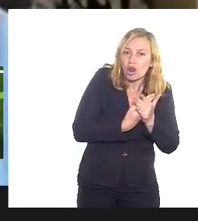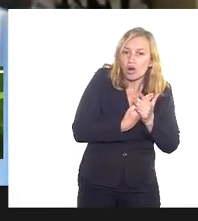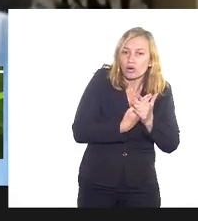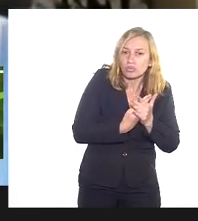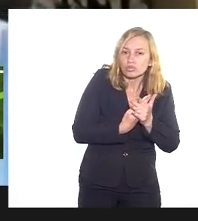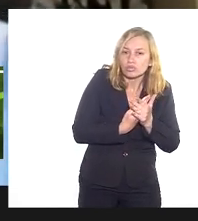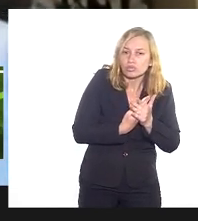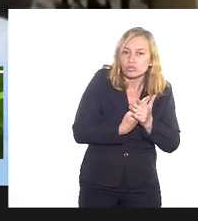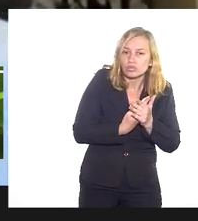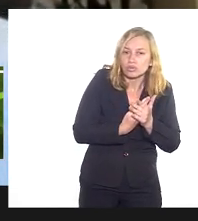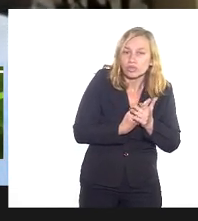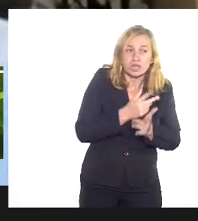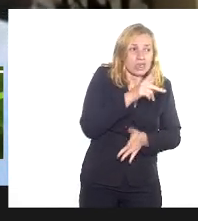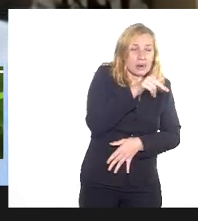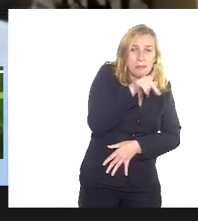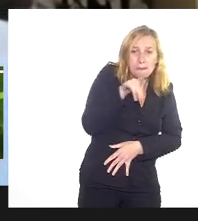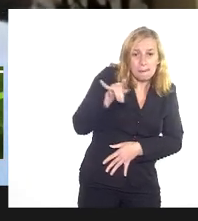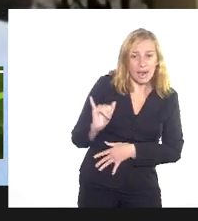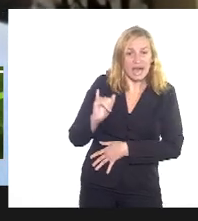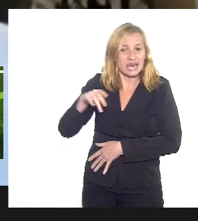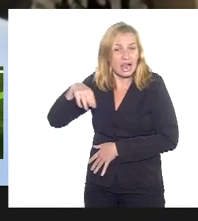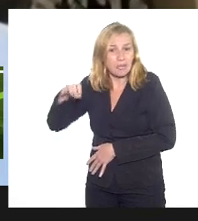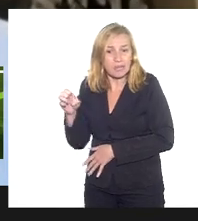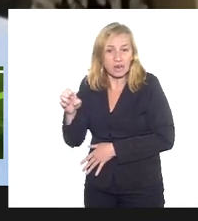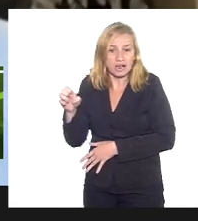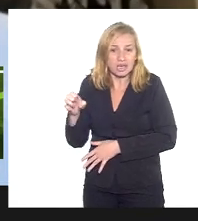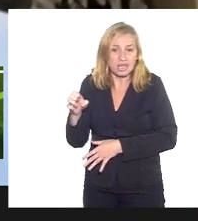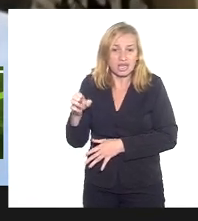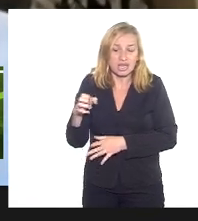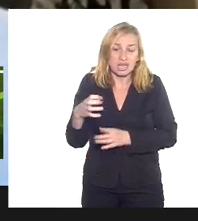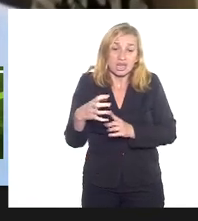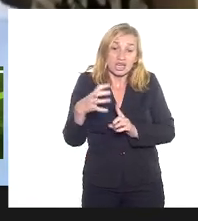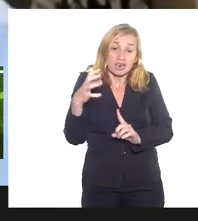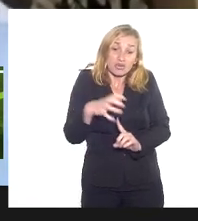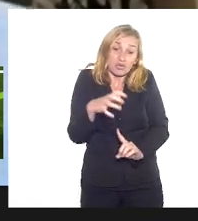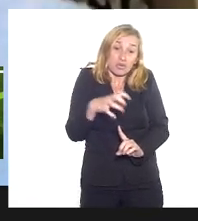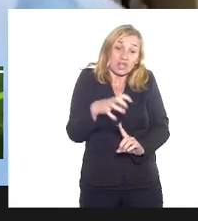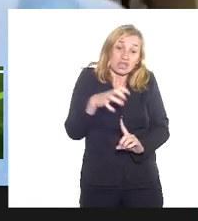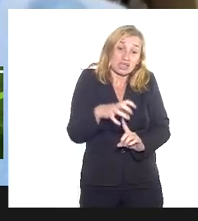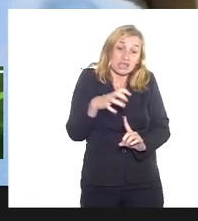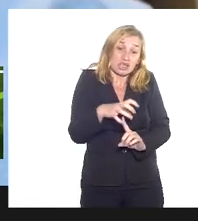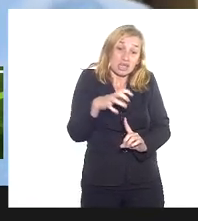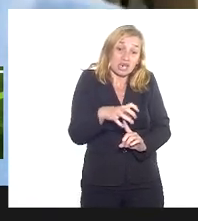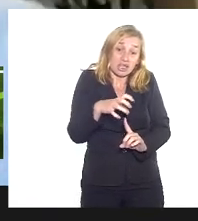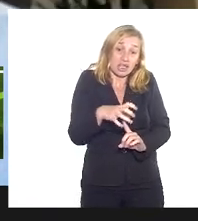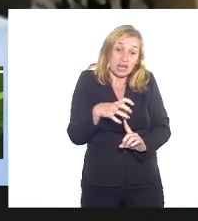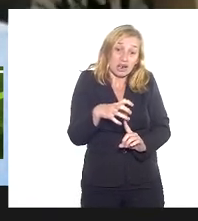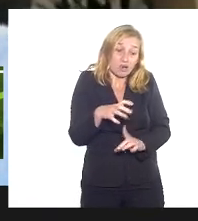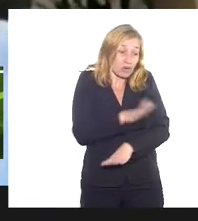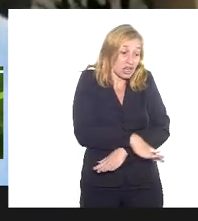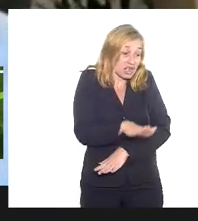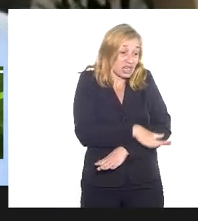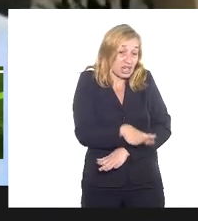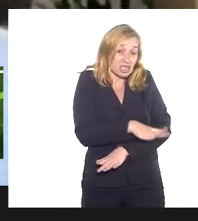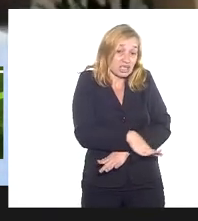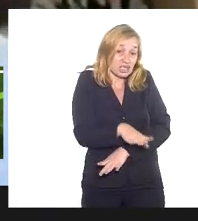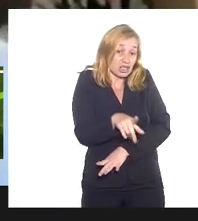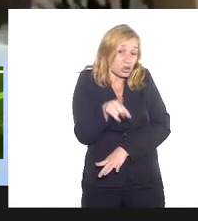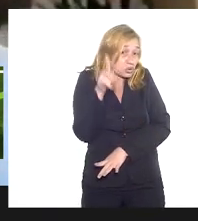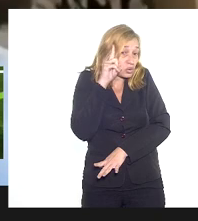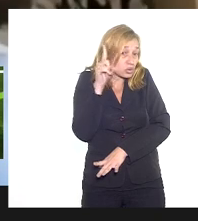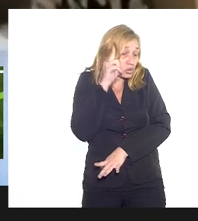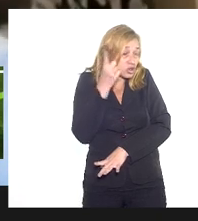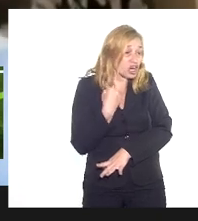algo que o pai e a mãe fazem a cabeça da criança de manhã até de noite. É muito difícil. Aquela criança vai para o